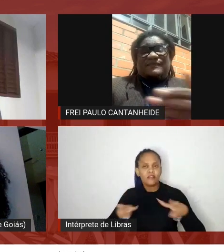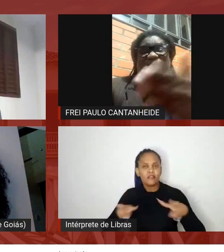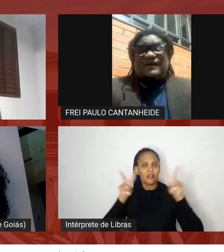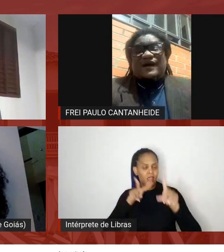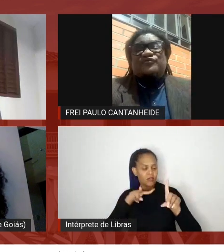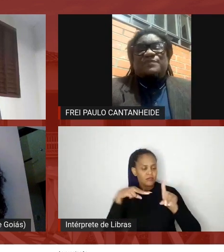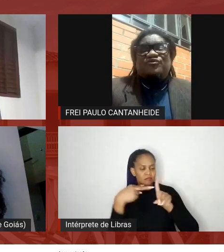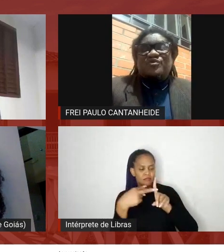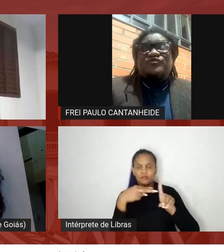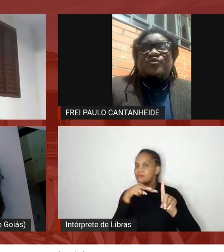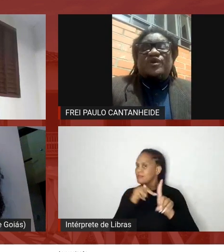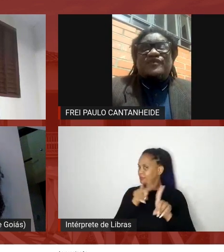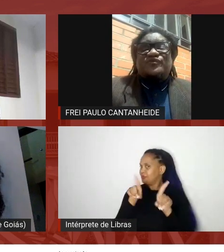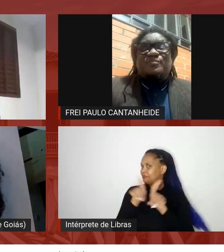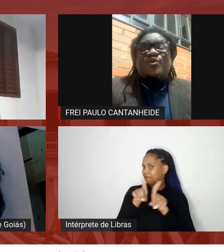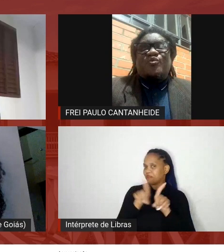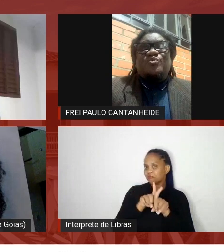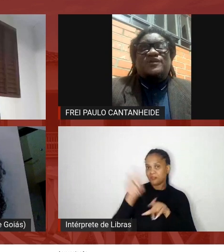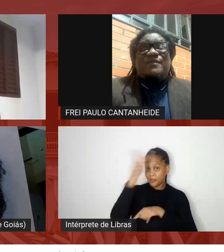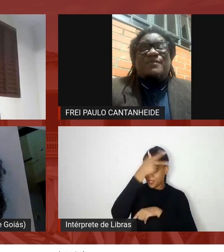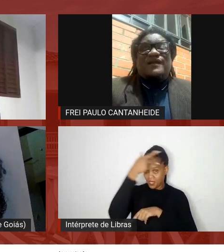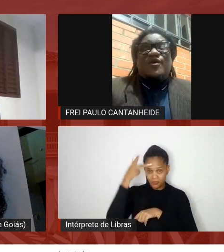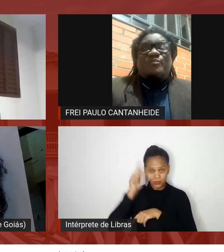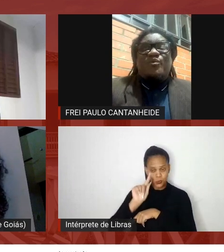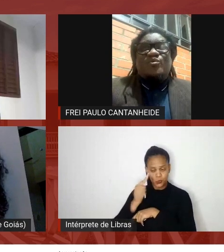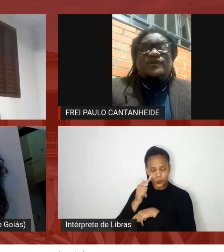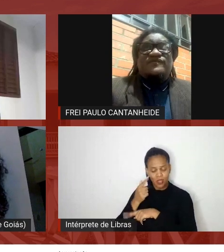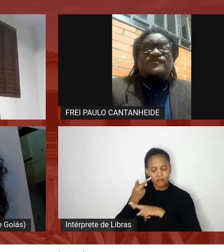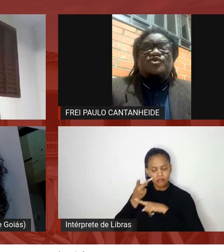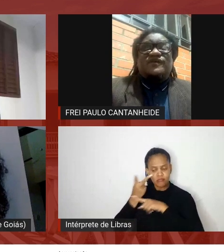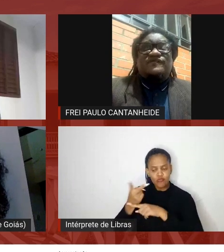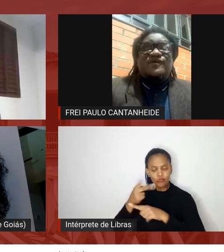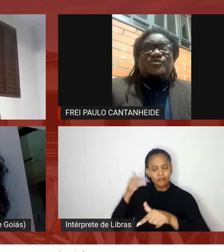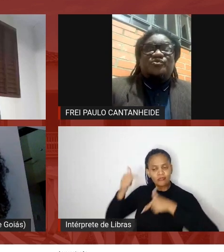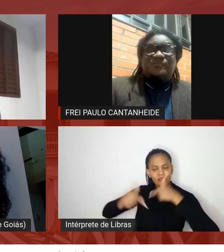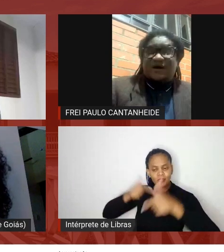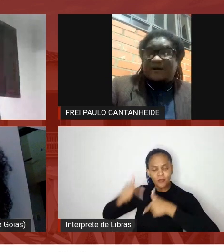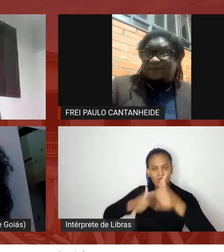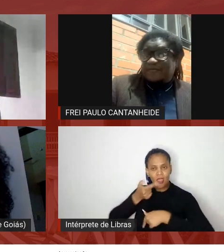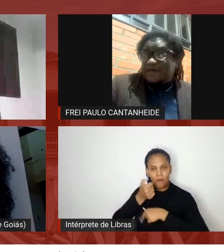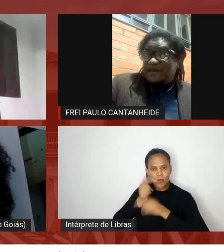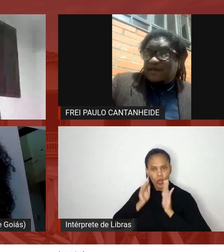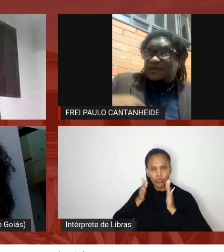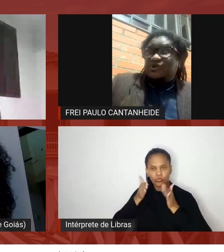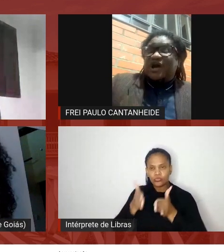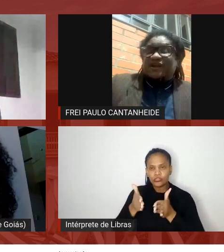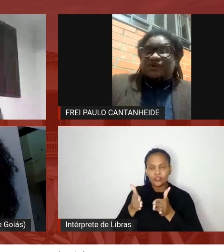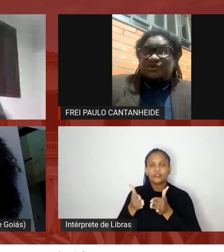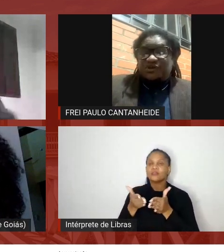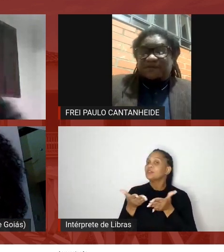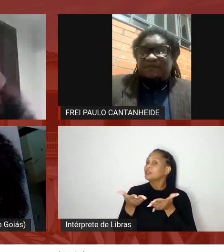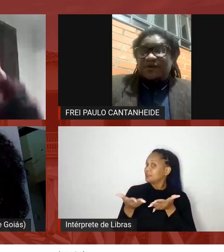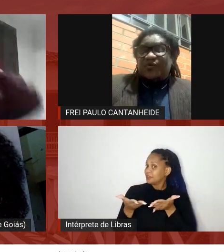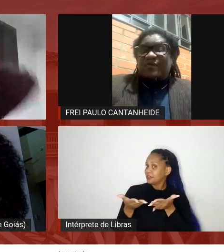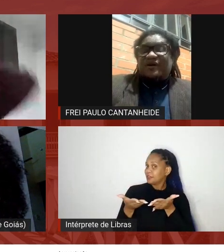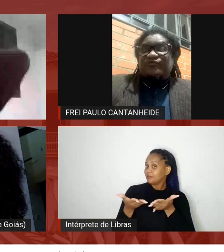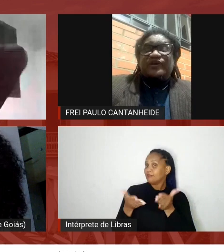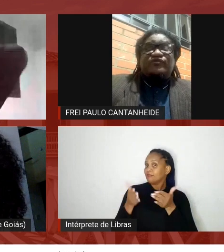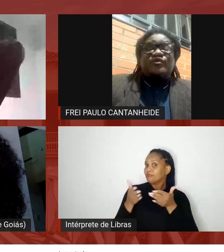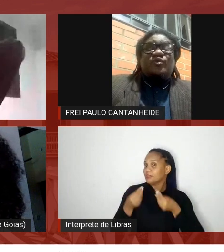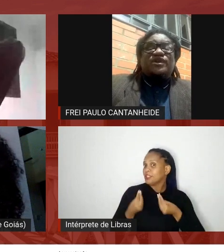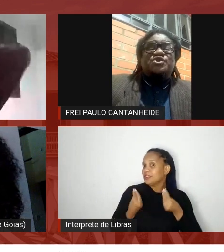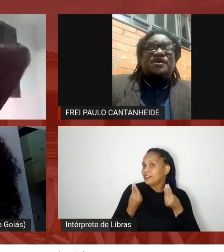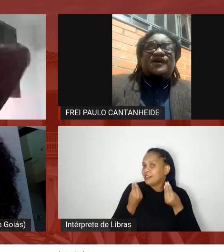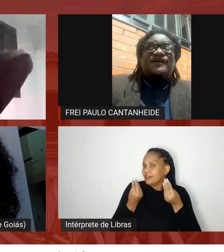às pessoas de Goiás que procuram trabalhar um pouco nessa direção de uma de garantir uma